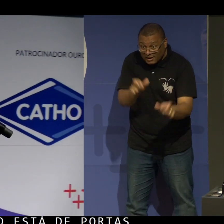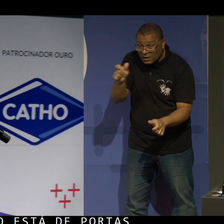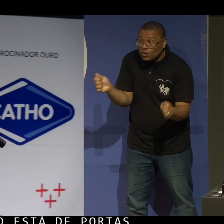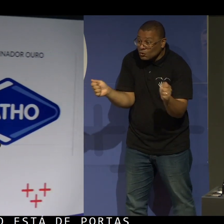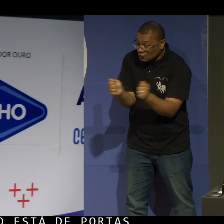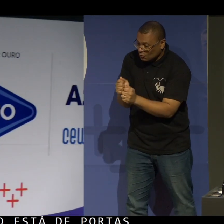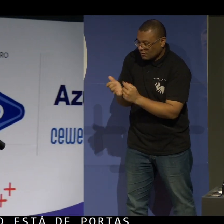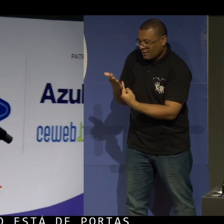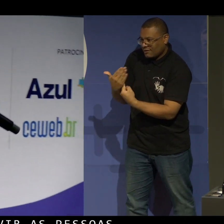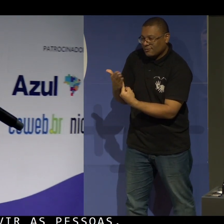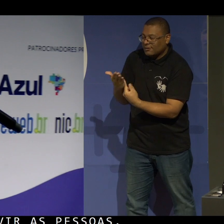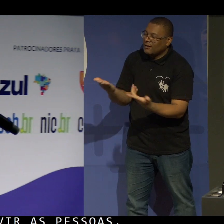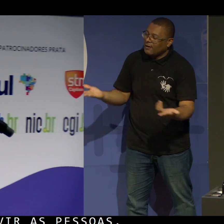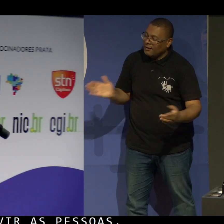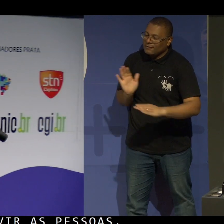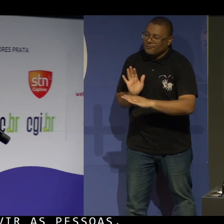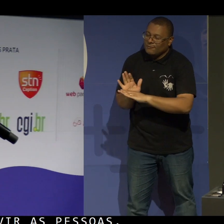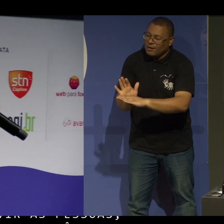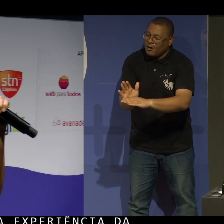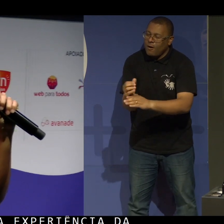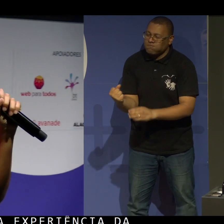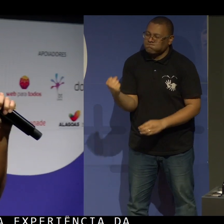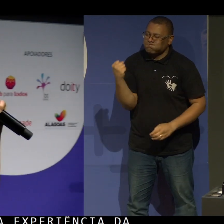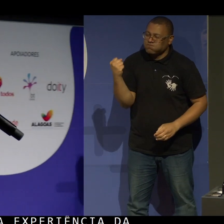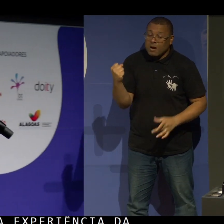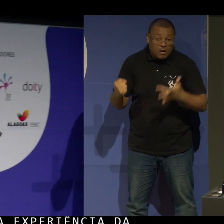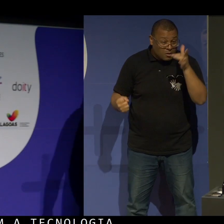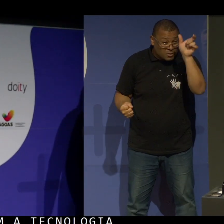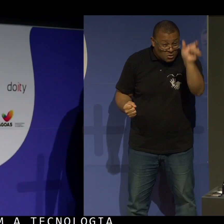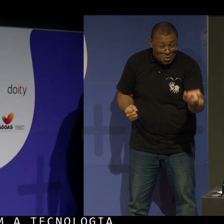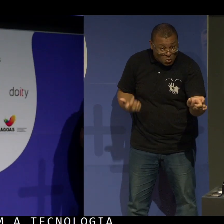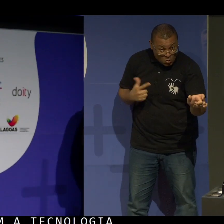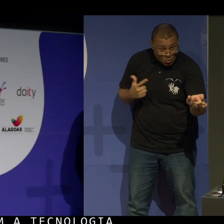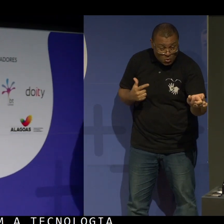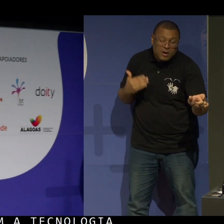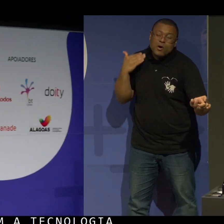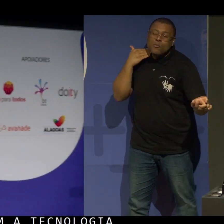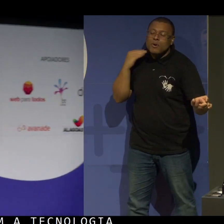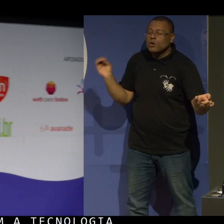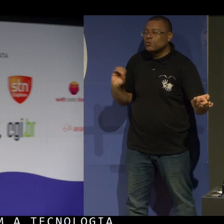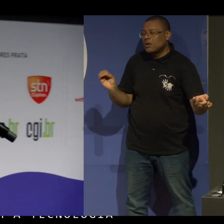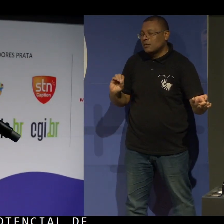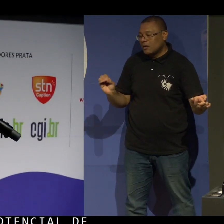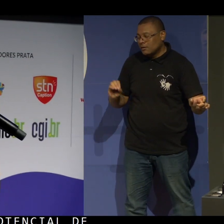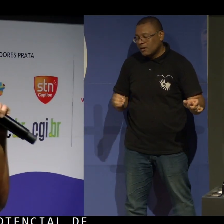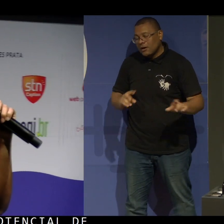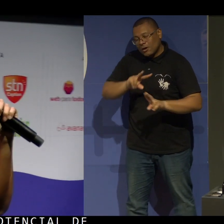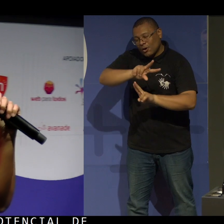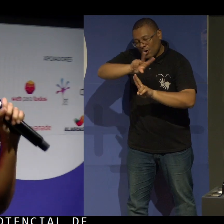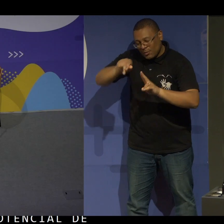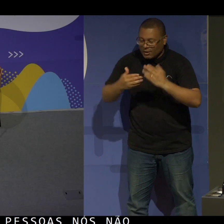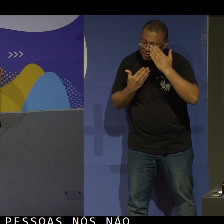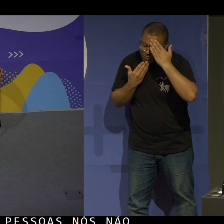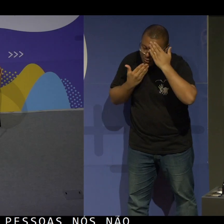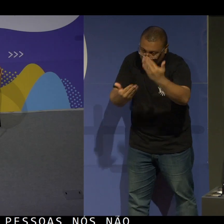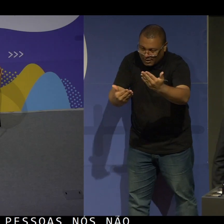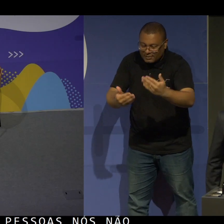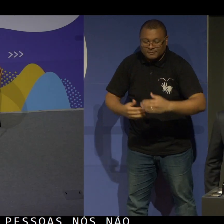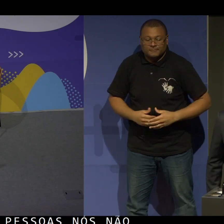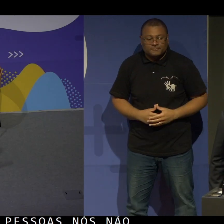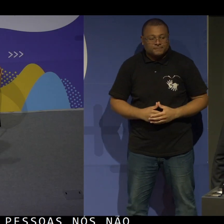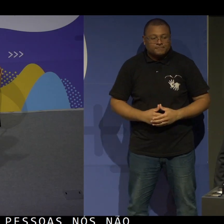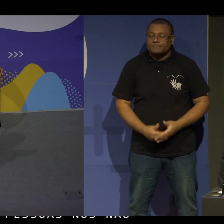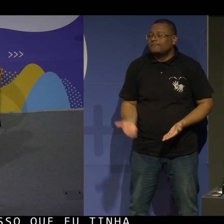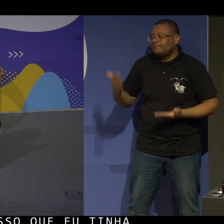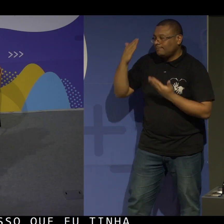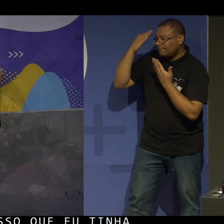tecnologia, é que vai ter o potencial de alcance. Sem as pessoas, nós não somos nada. É isso que eu tinha para falar sobre o Bradesco. Muito obrigada. Muito